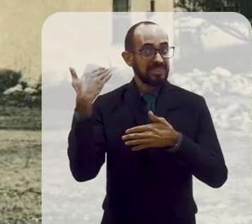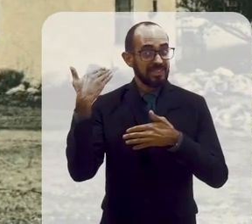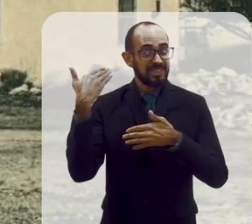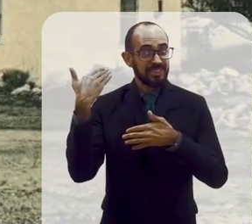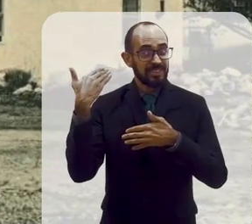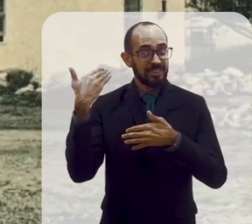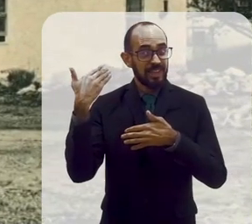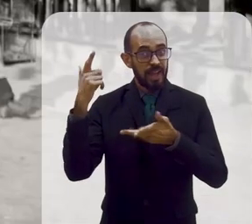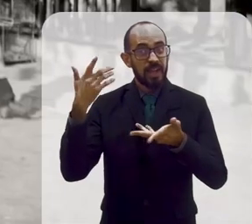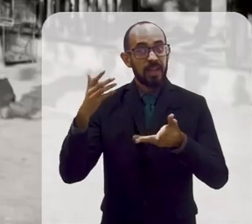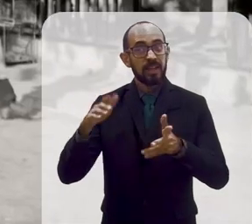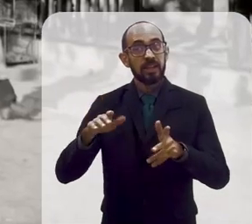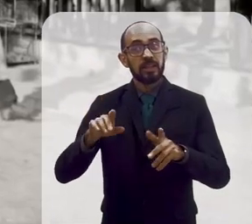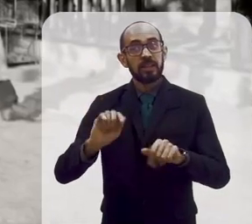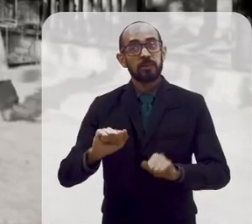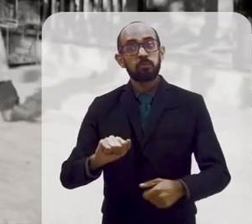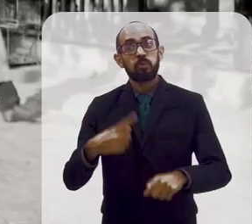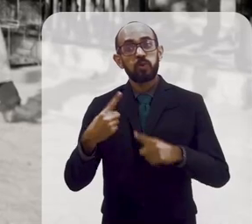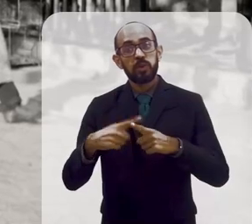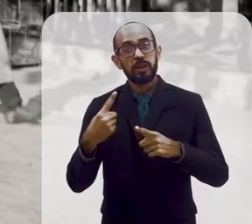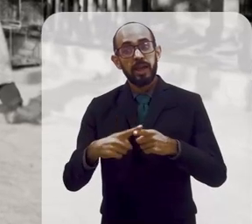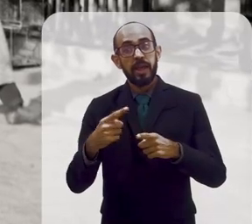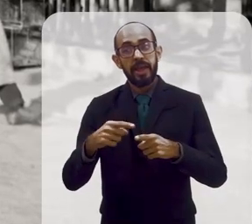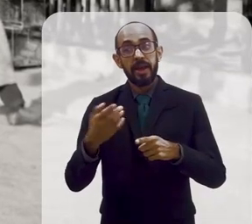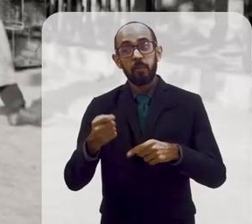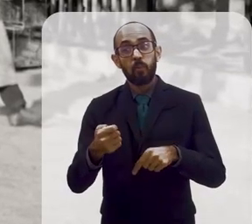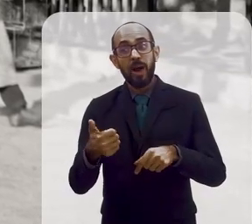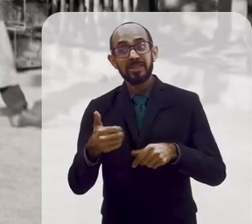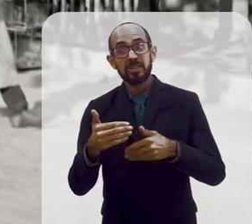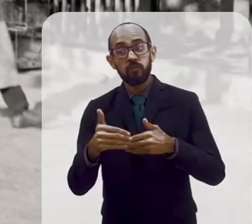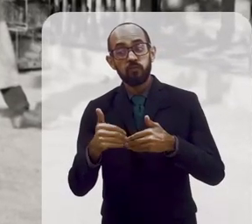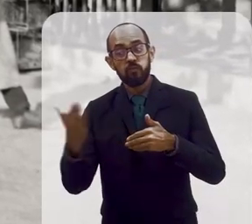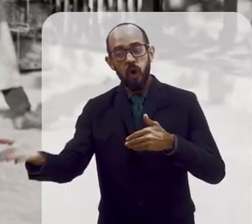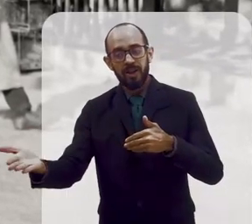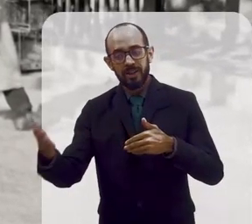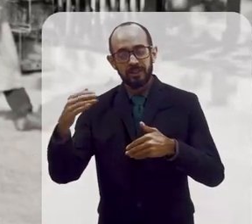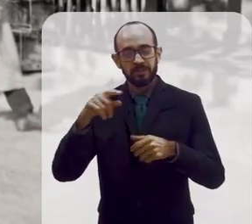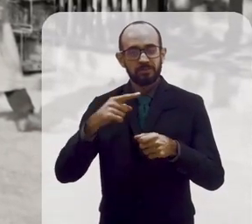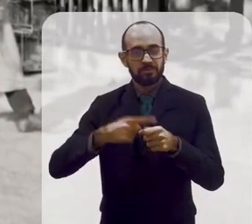que já era considerada praticamente fora da cidade,